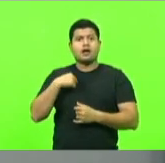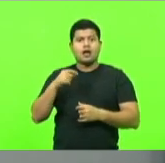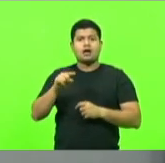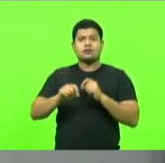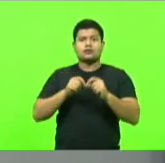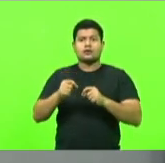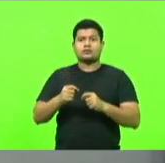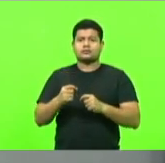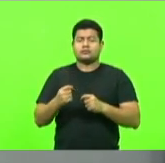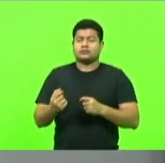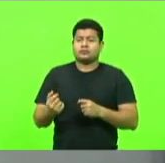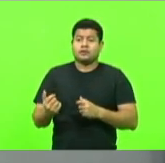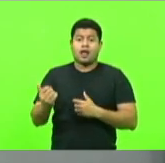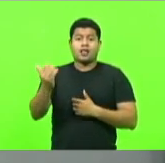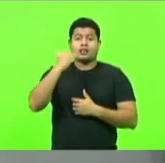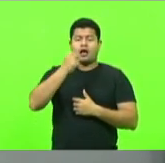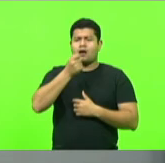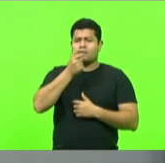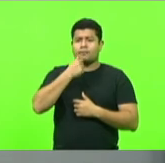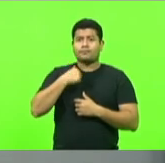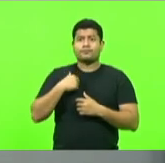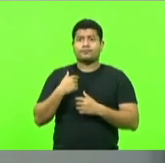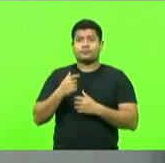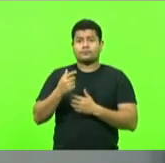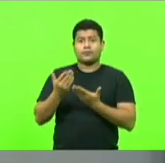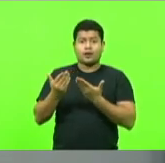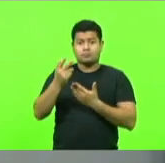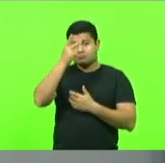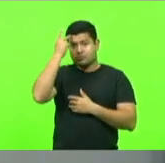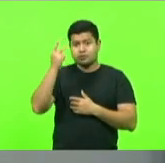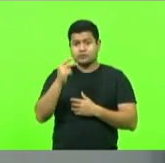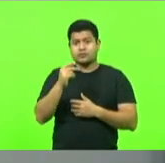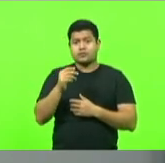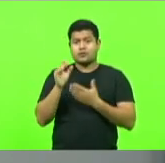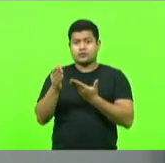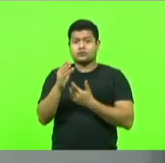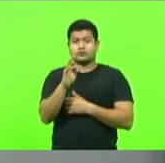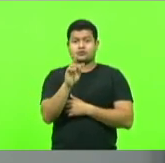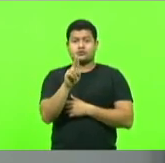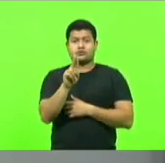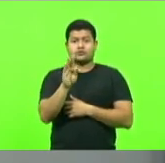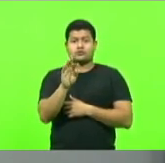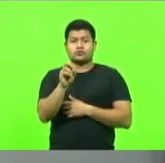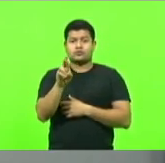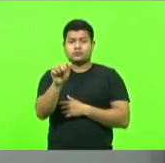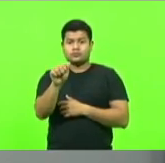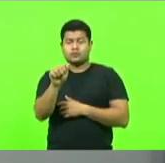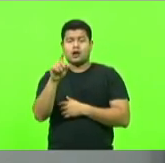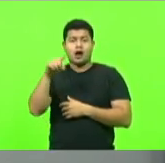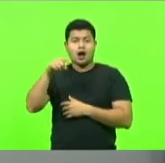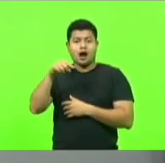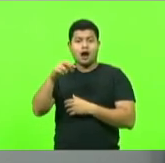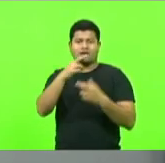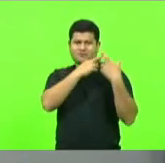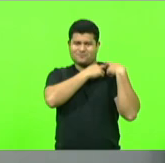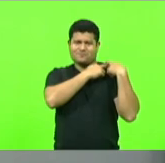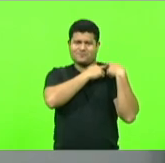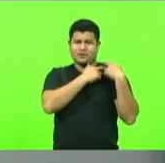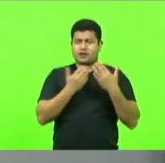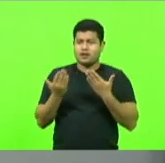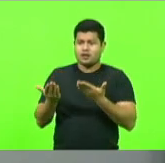quem está como tutora é a Katia, que é uma grande defensora dos animais. E quando chegou esses animais